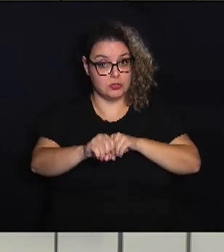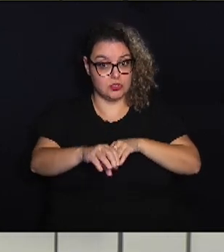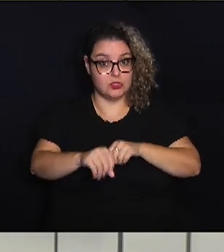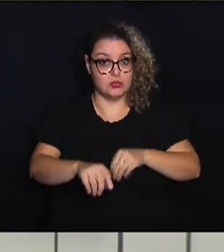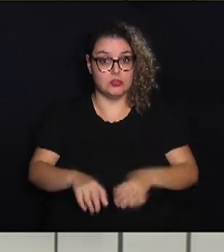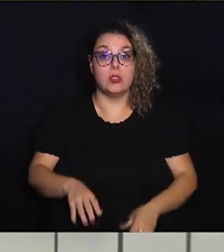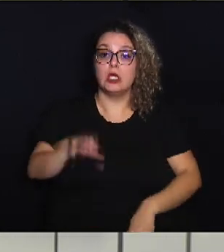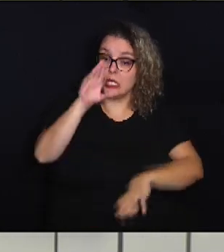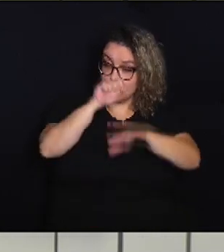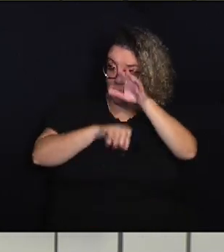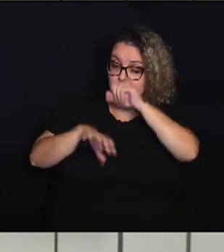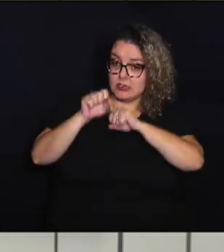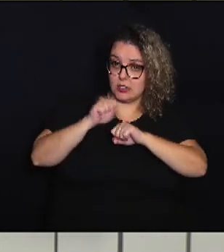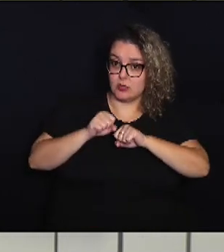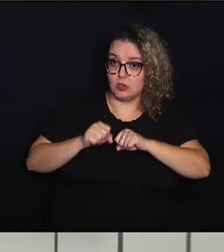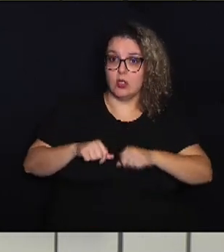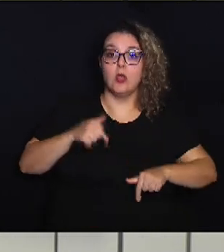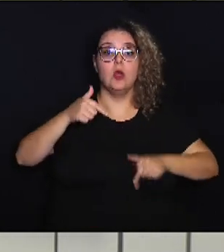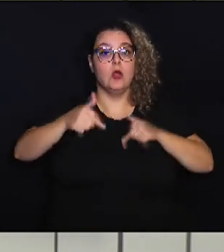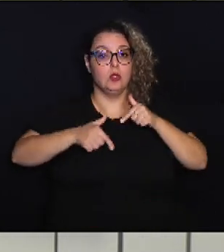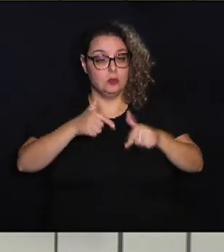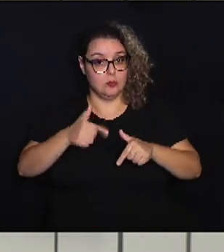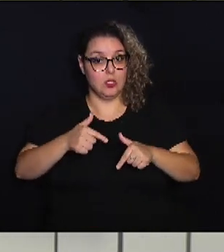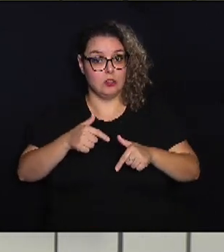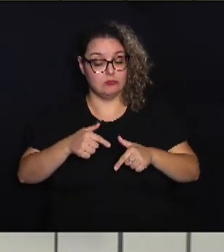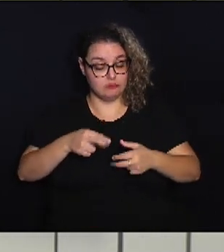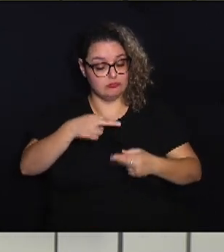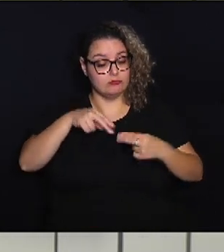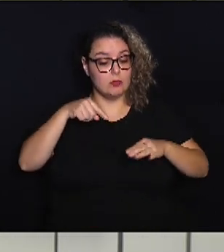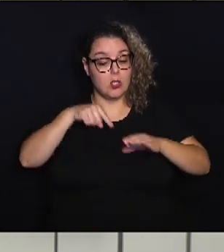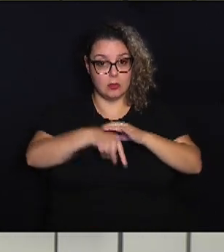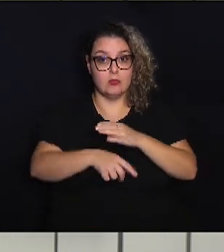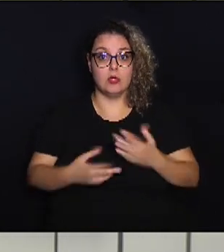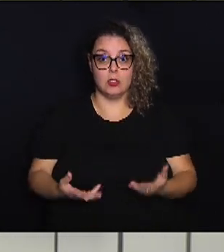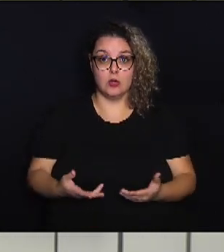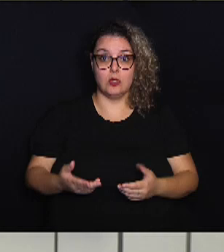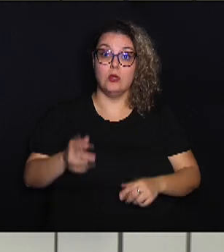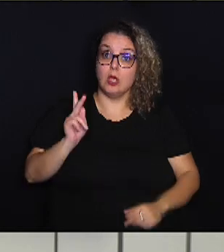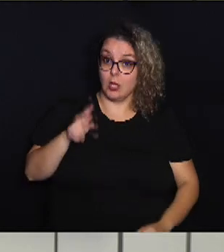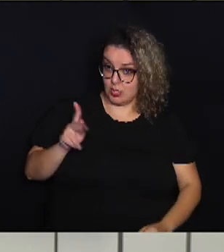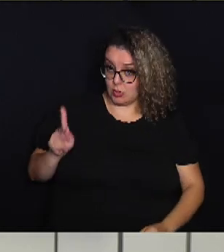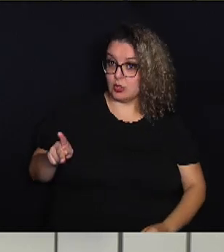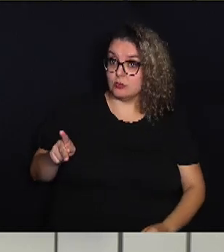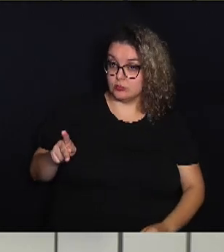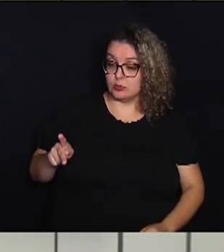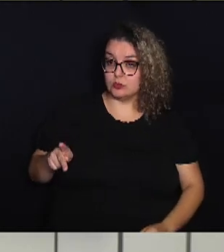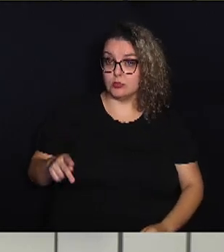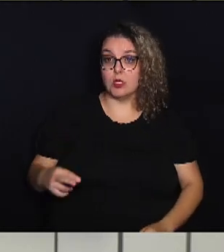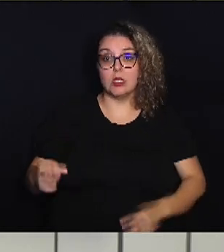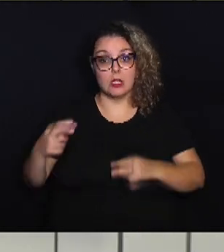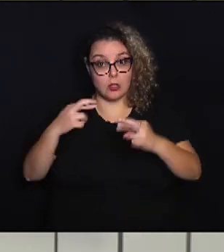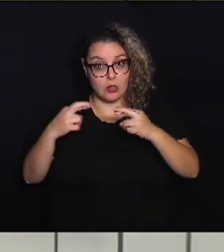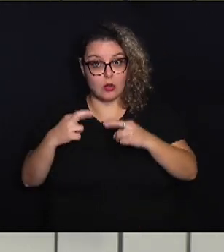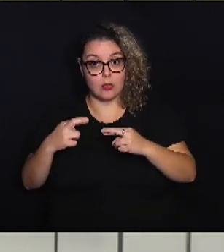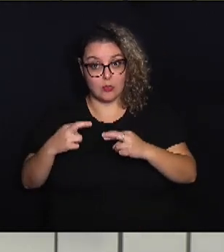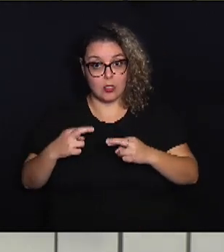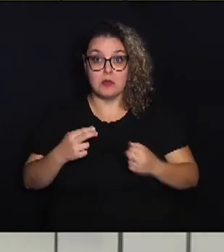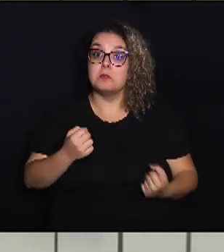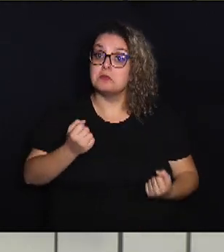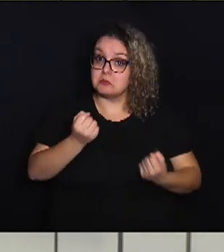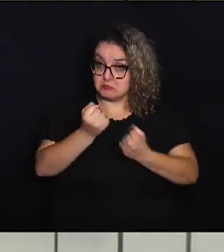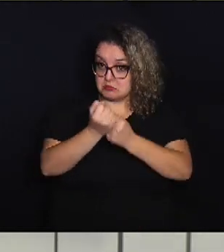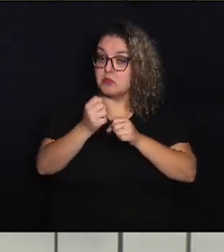aprendizagem. O trabalho está intimamente ligado ao do professor e considerado como um apoio